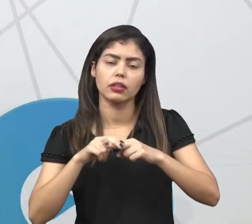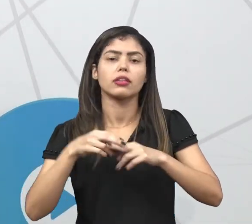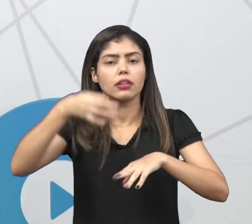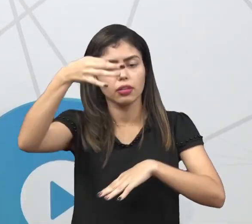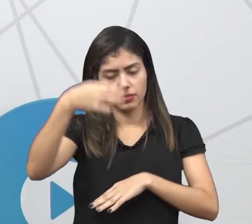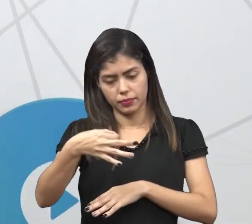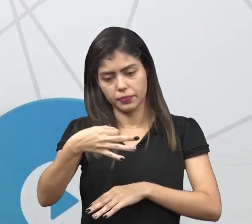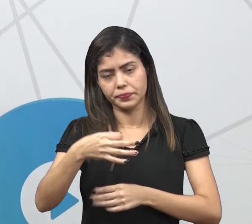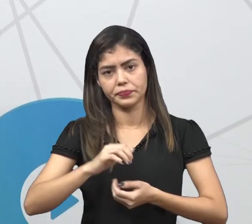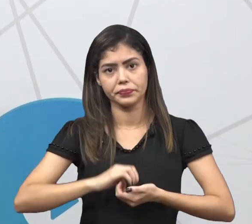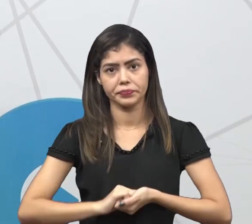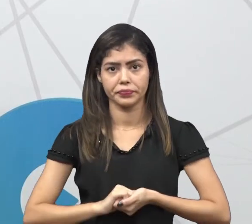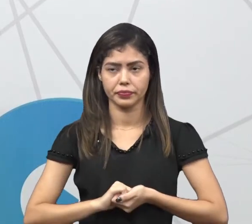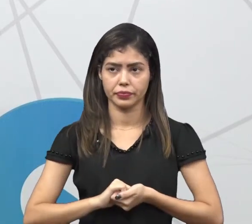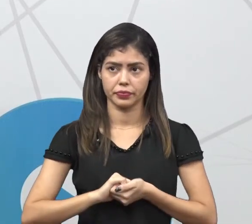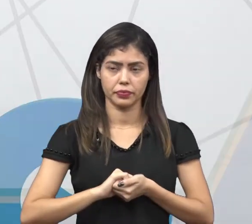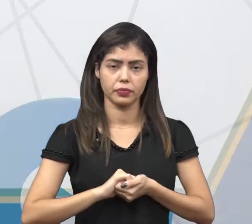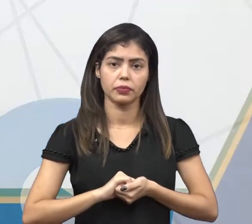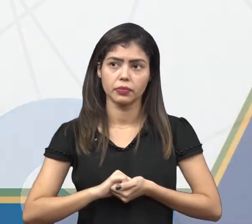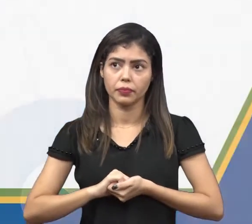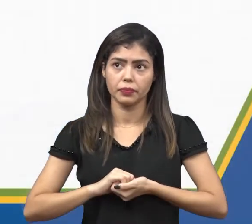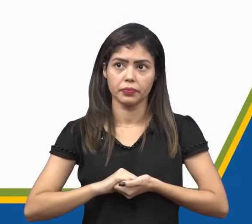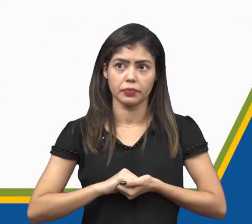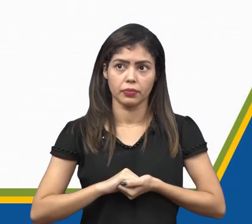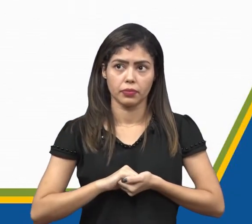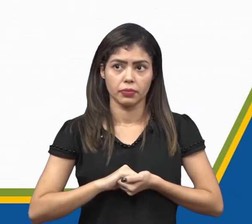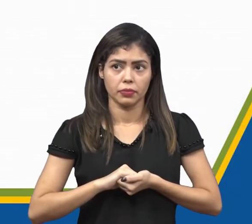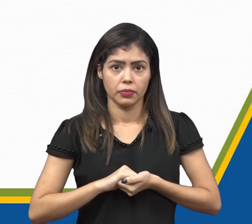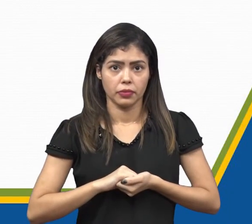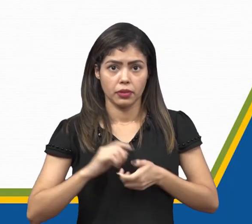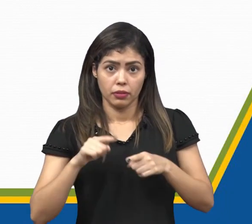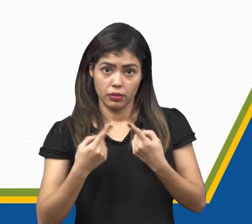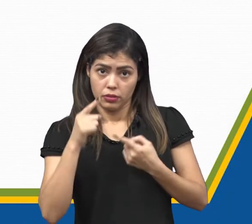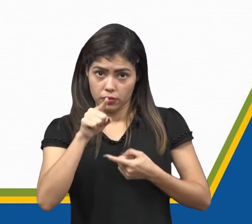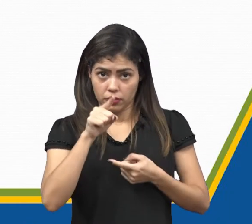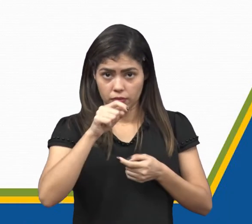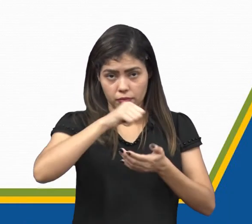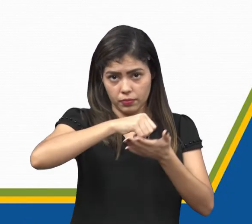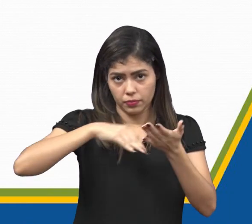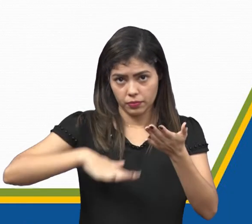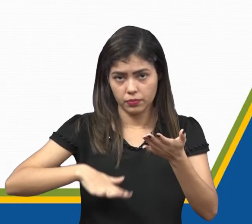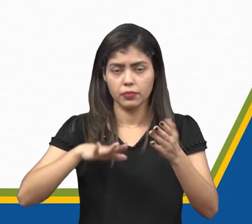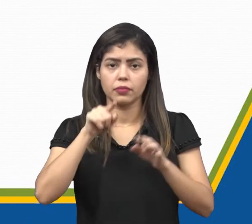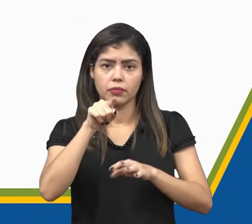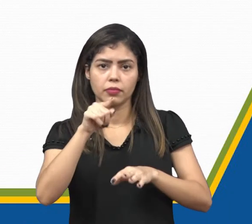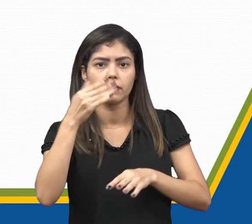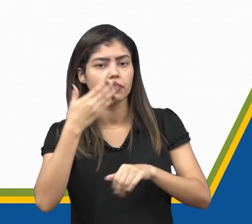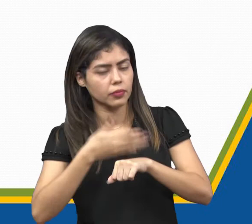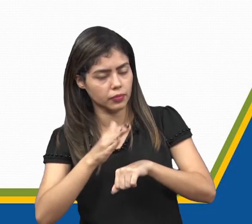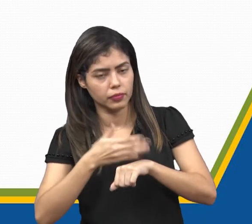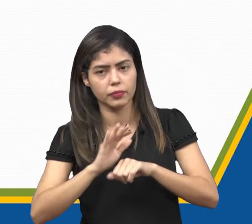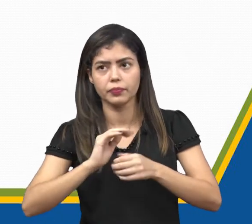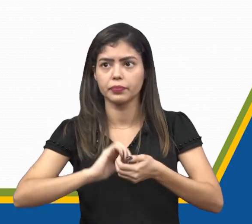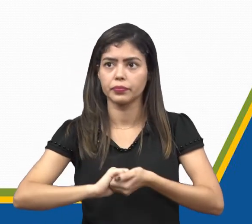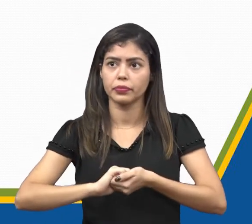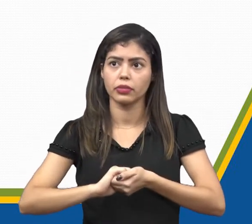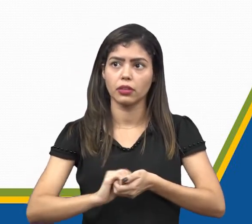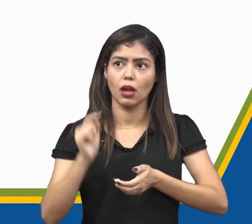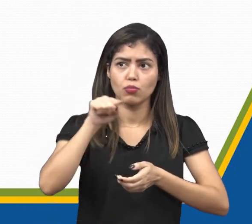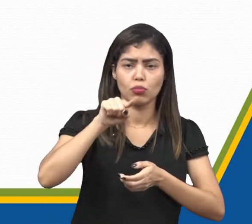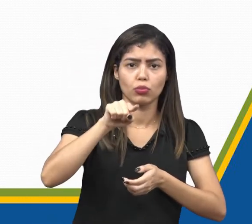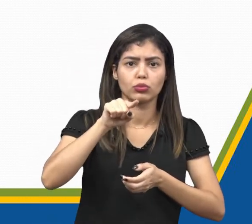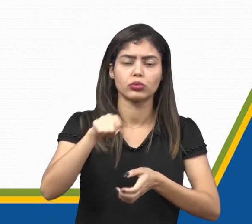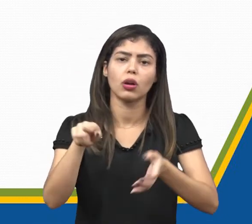corretamente empregado na letra D. Mais um exercício para a gente testar o que você aprendeu até agora. A ponte